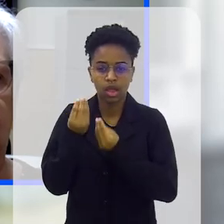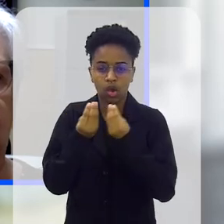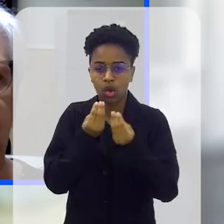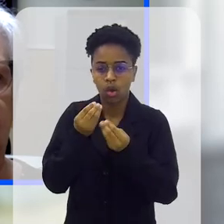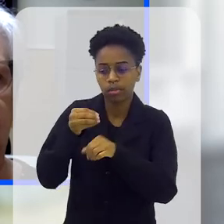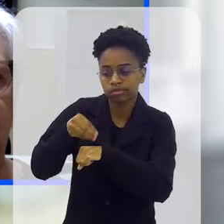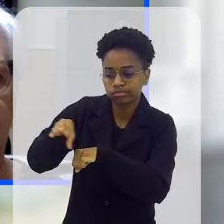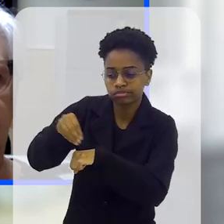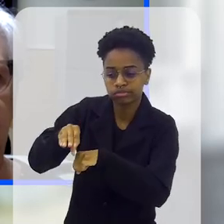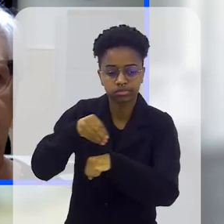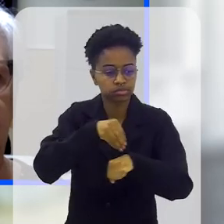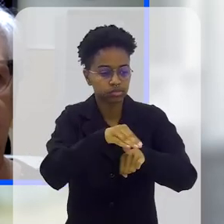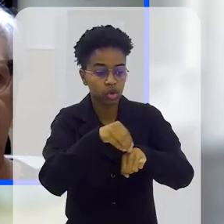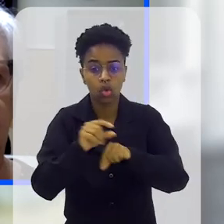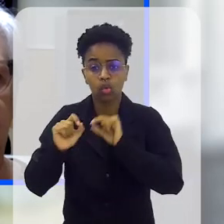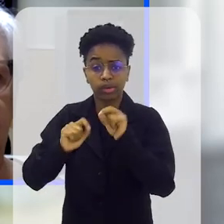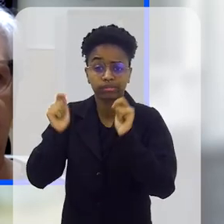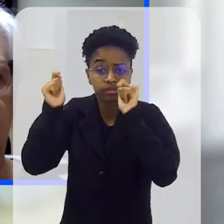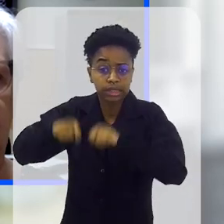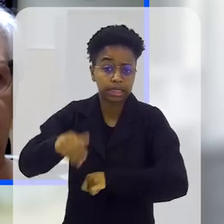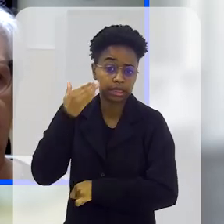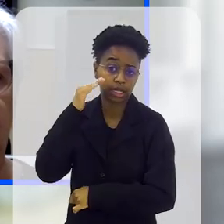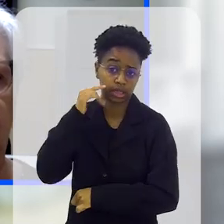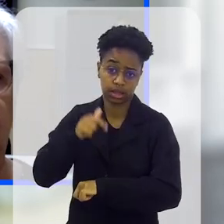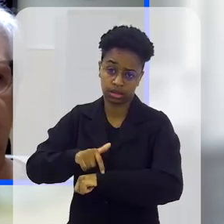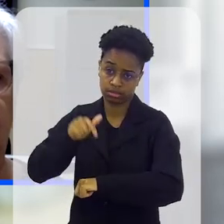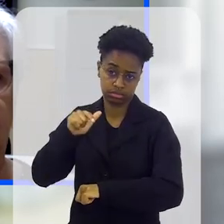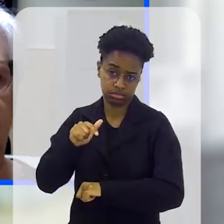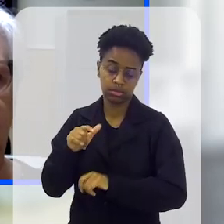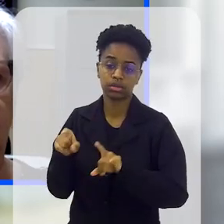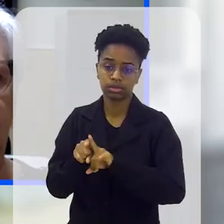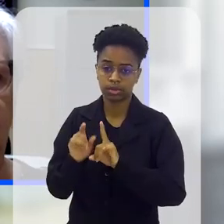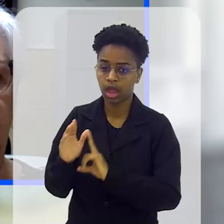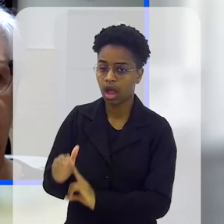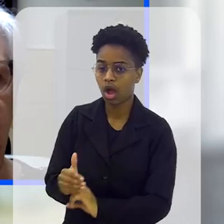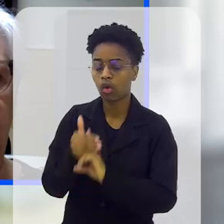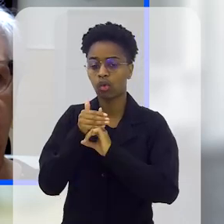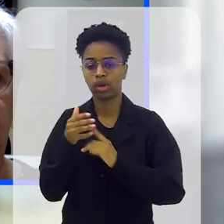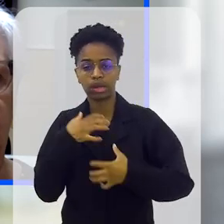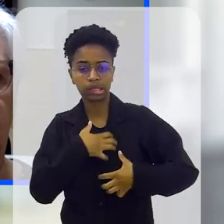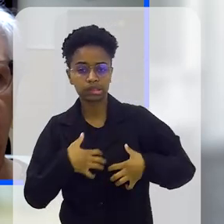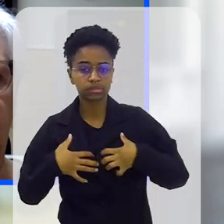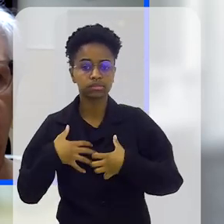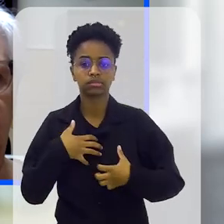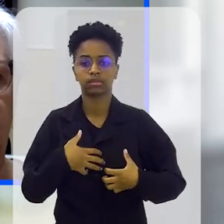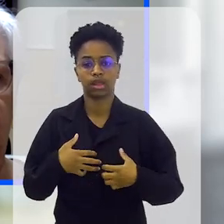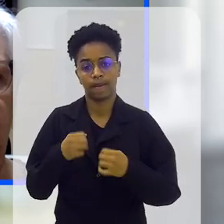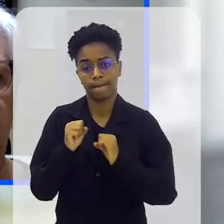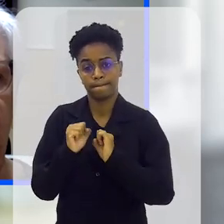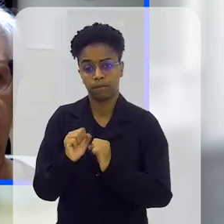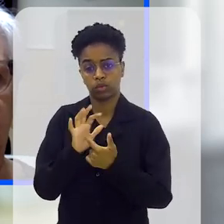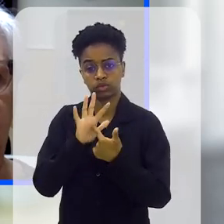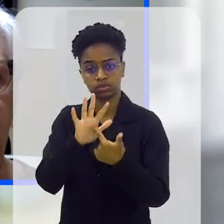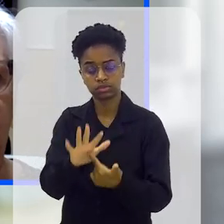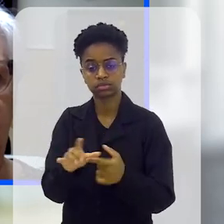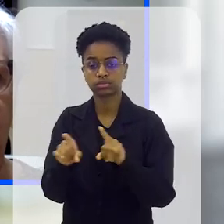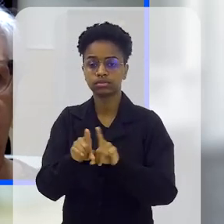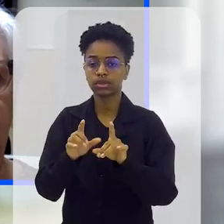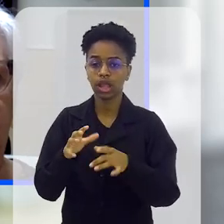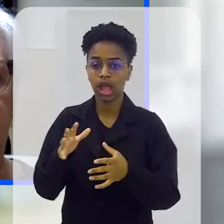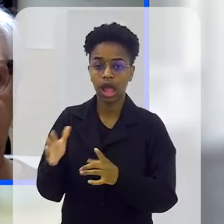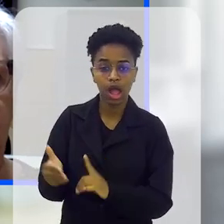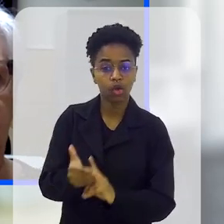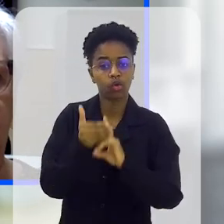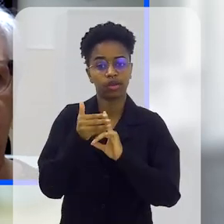dizer para essa criança o que ela tem capacidade de entender naquele momento e acolher, naturalmente, as angústias que ela pode trazer naquele